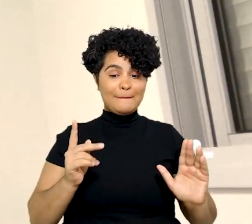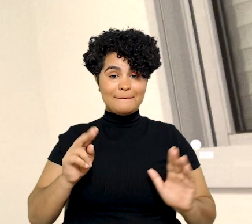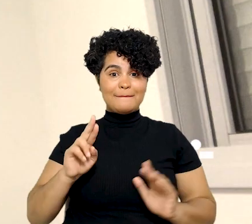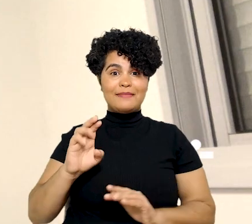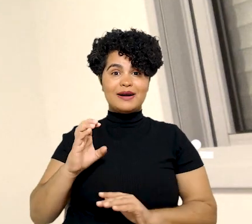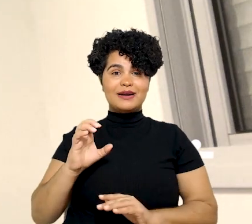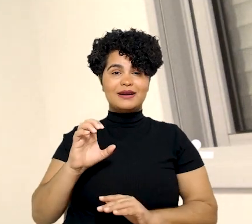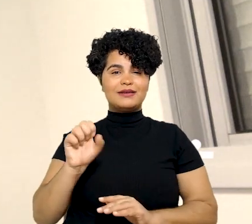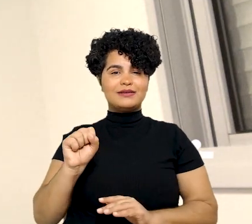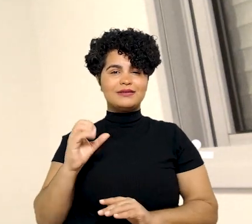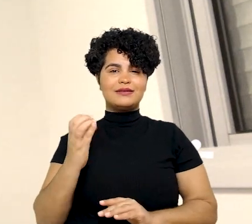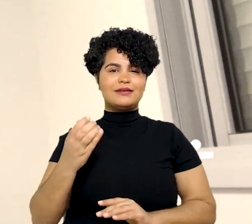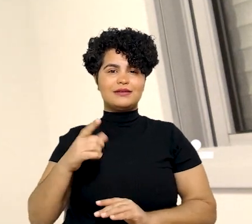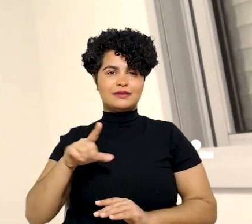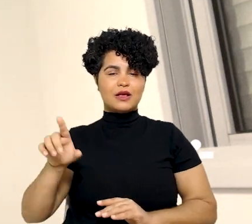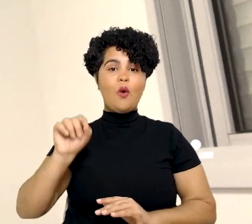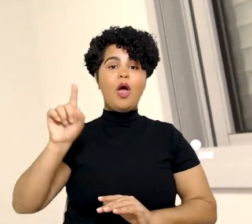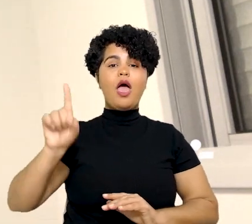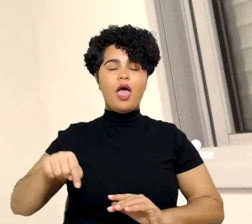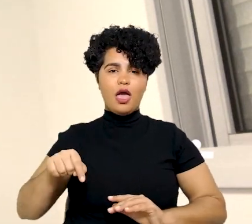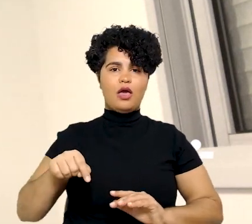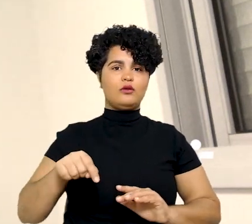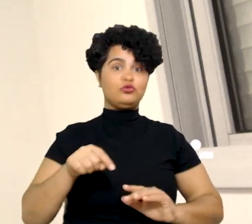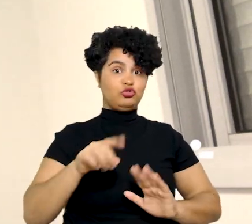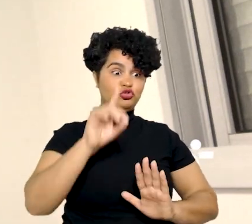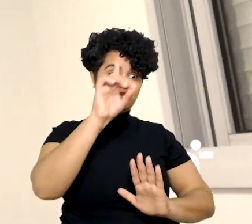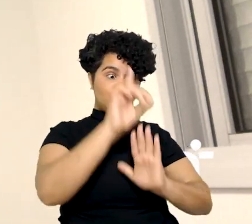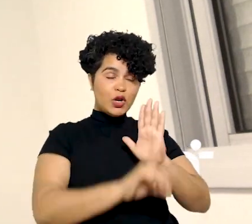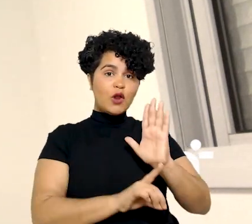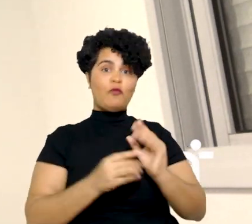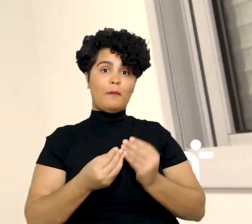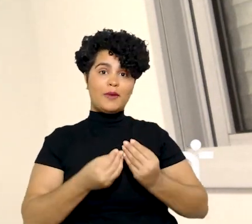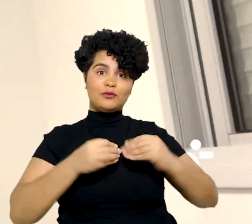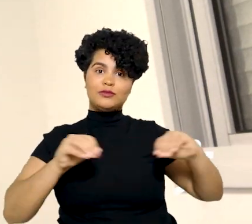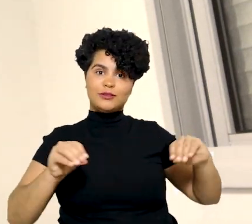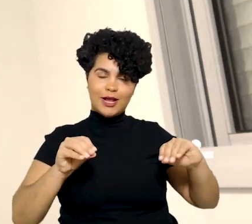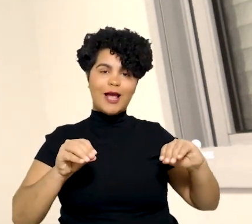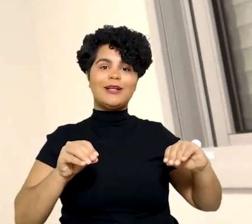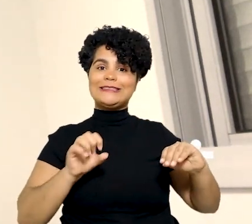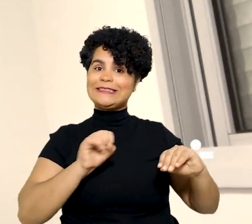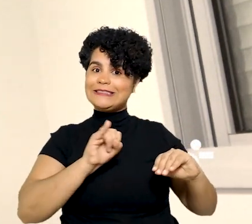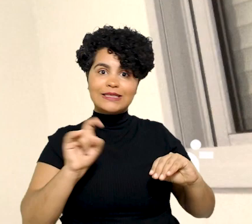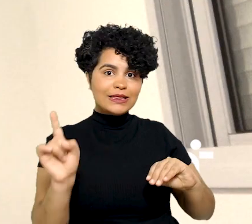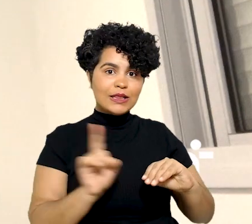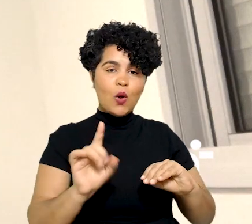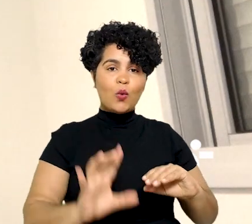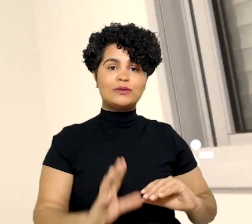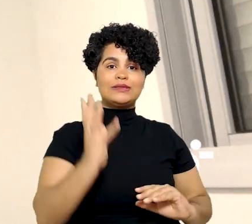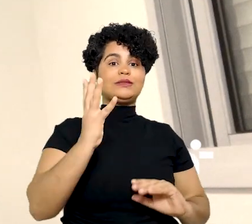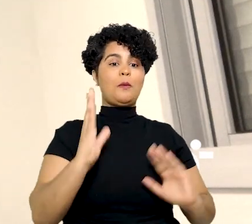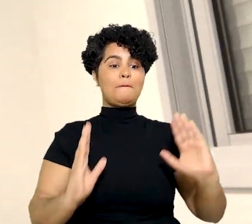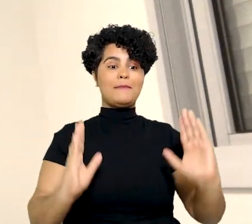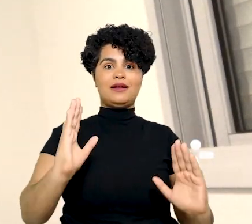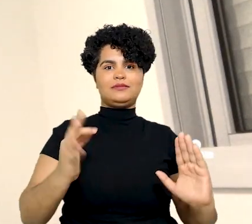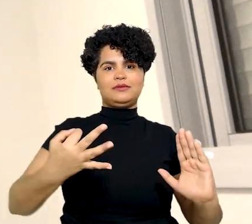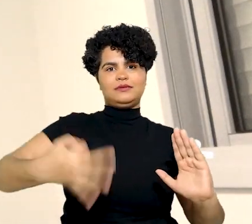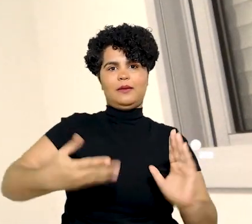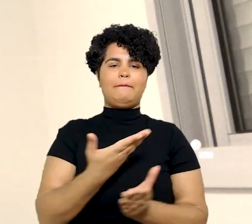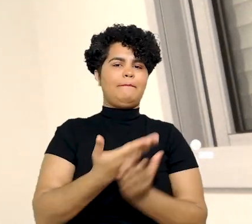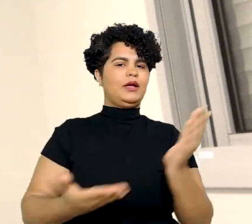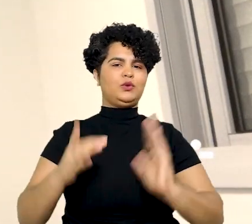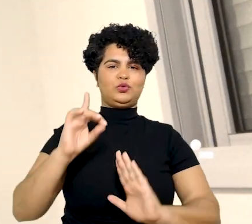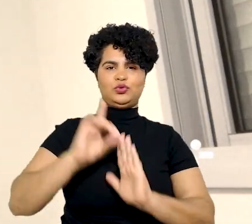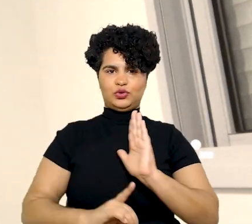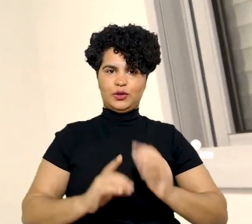legal. Ou seja, a prescrição é a perda do direito de se exigir a reparação de um direito que foi violado, caso não seja